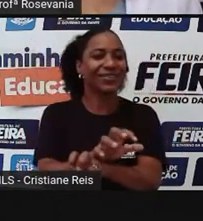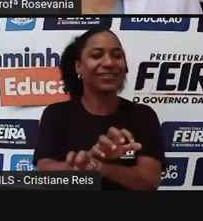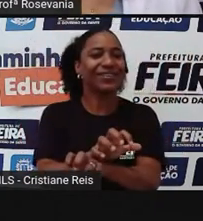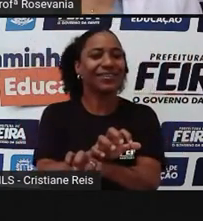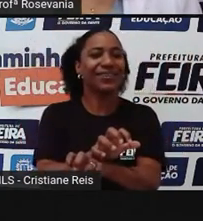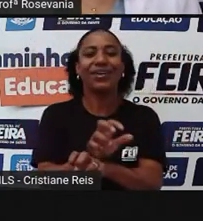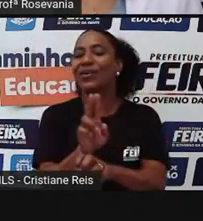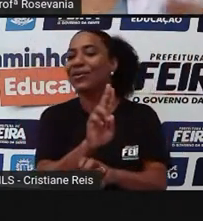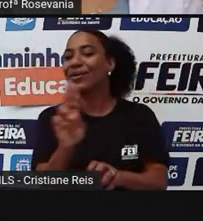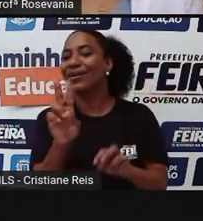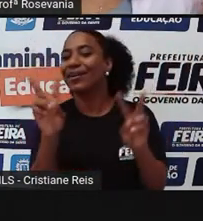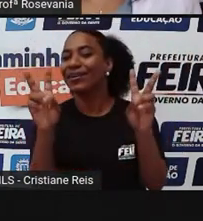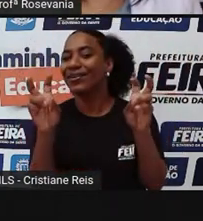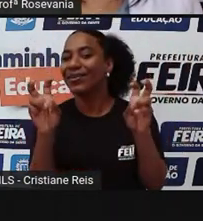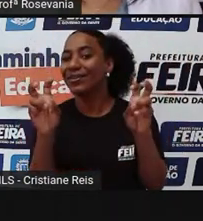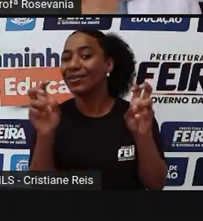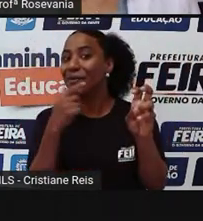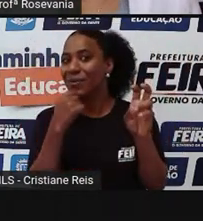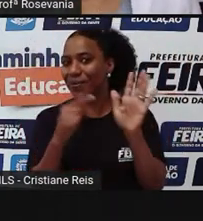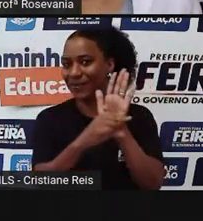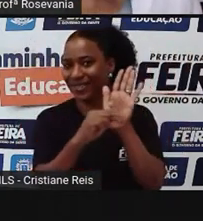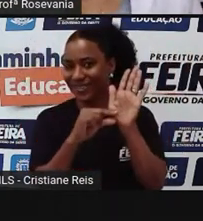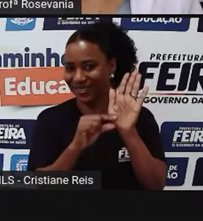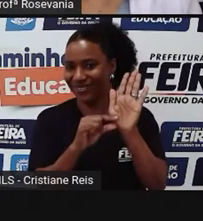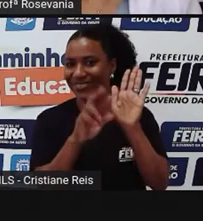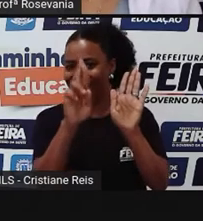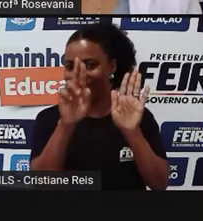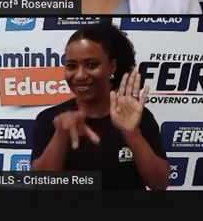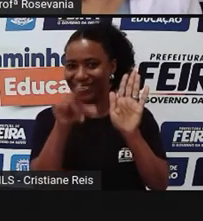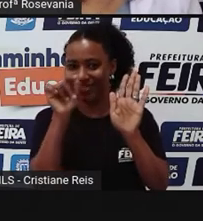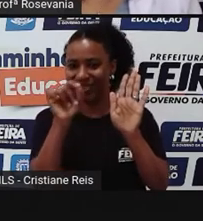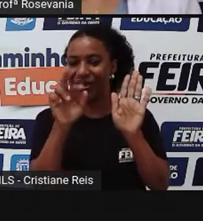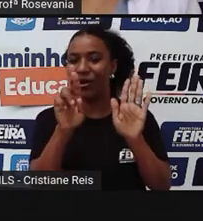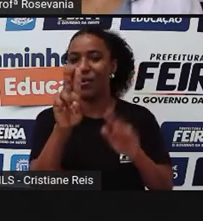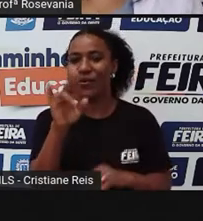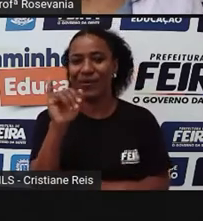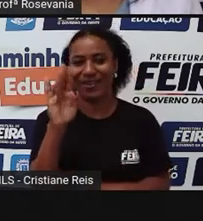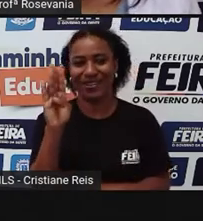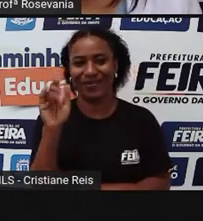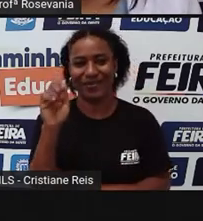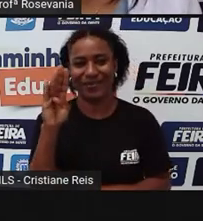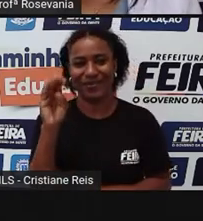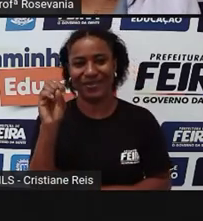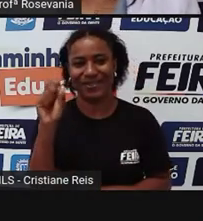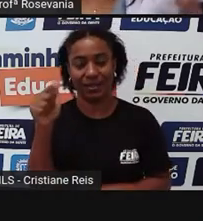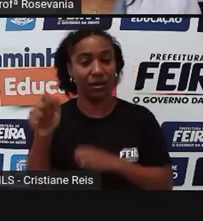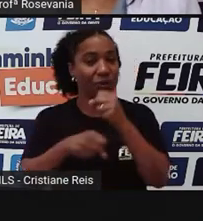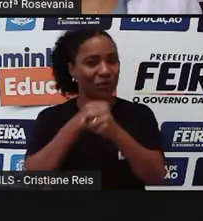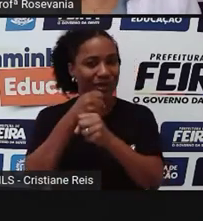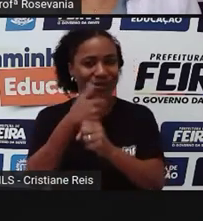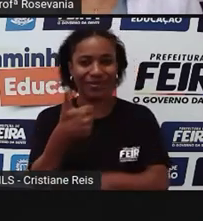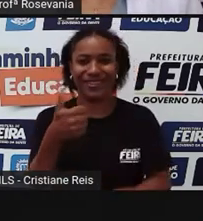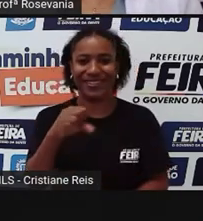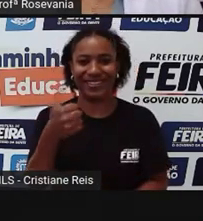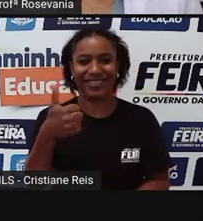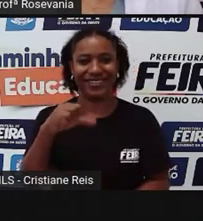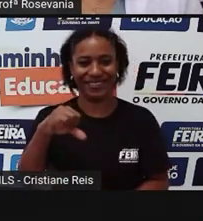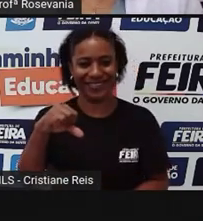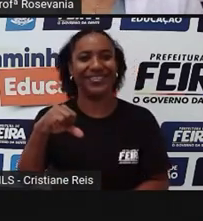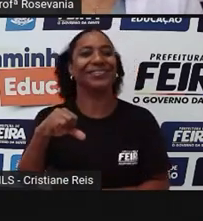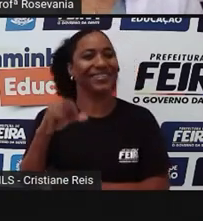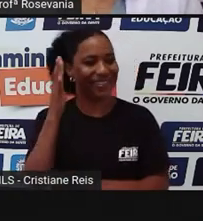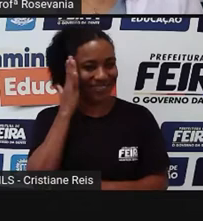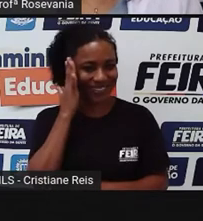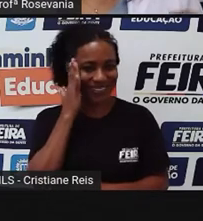deu esse apelido para a gente? Rui Barbosa, e isso aconteceu em 1919. Então, vocês já sabem, né, quem foi que deu esse nome